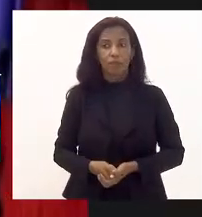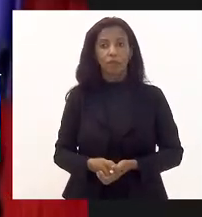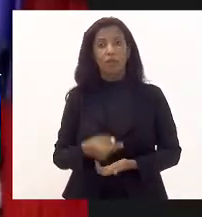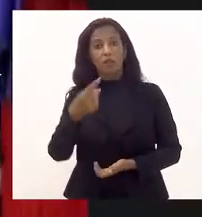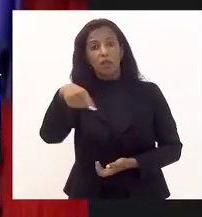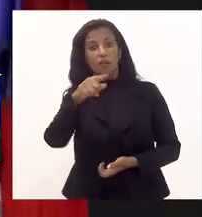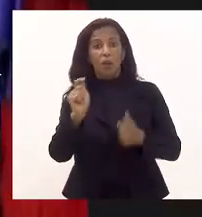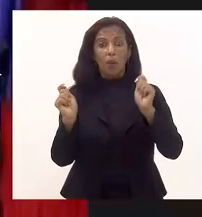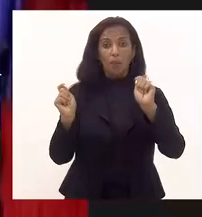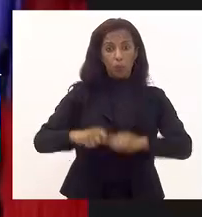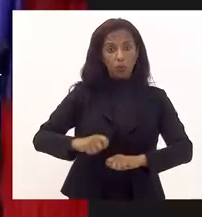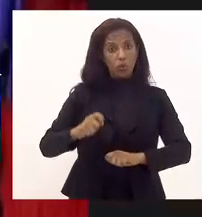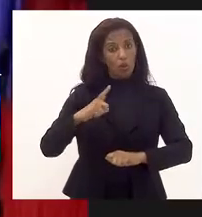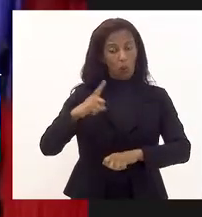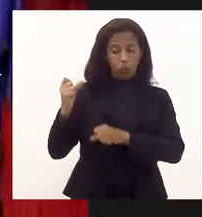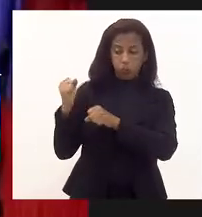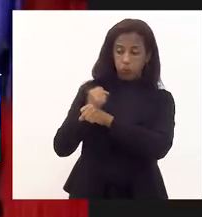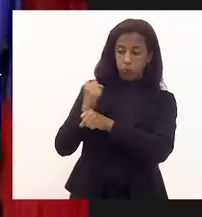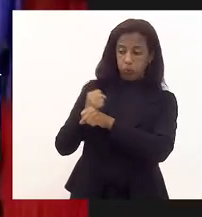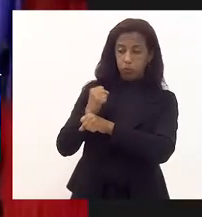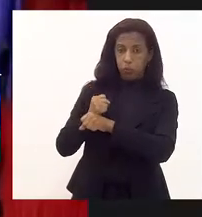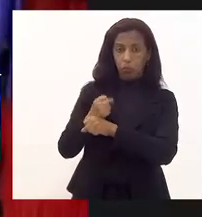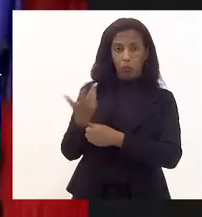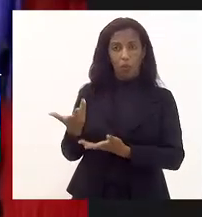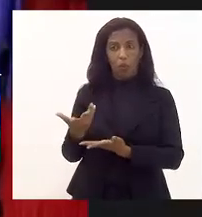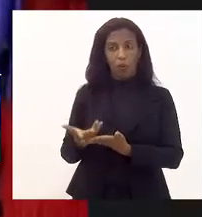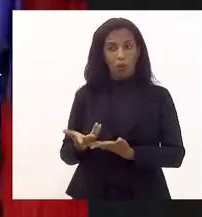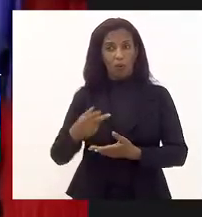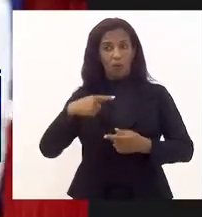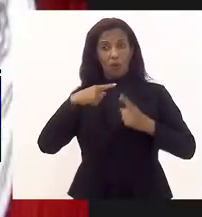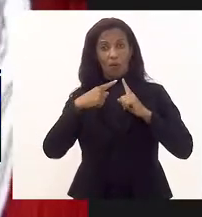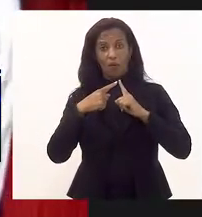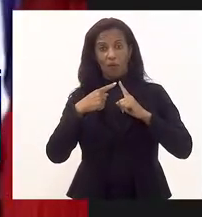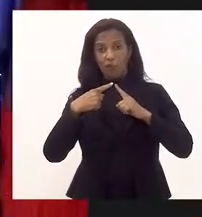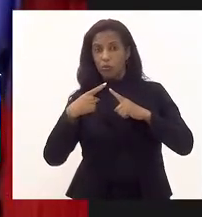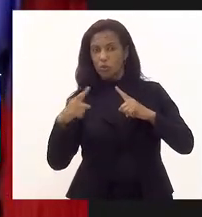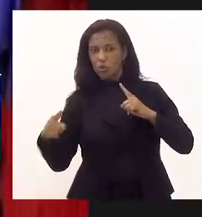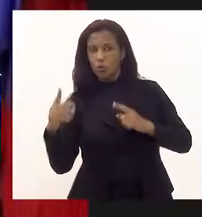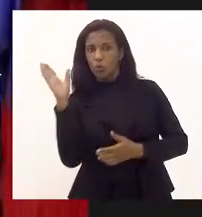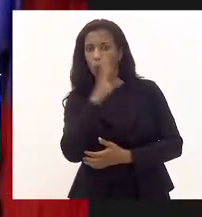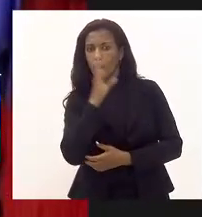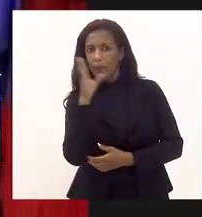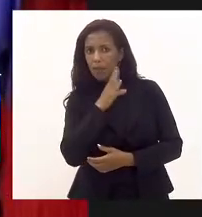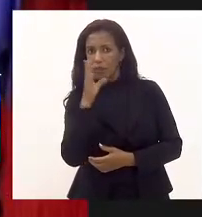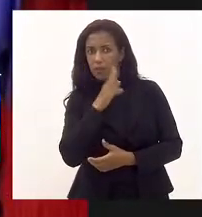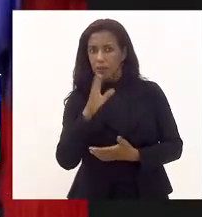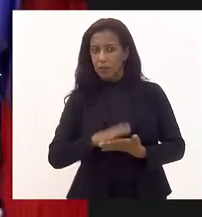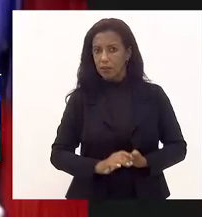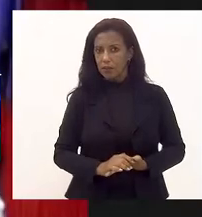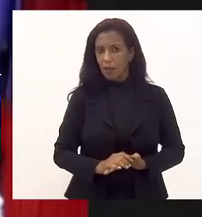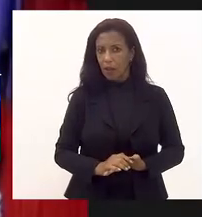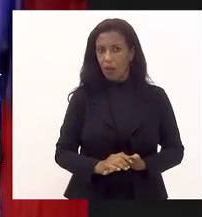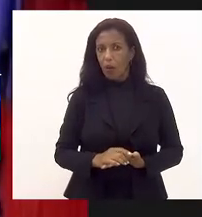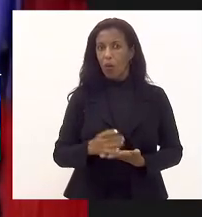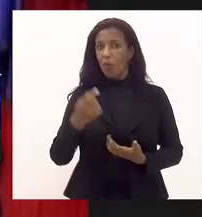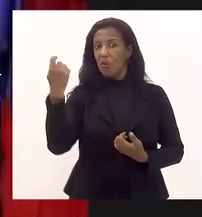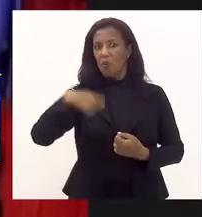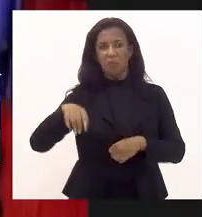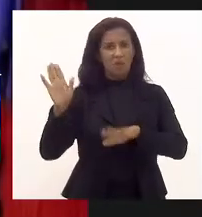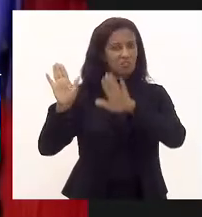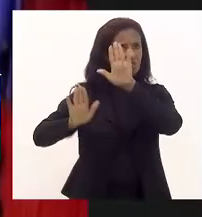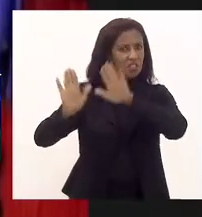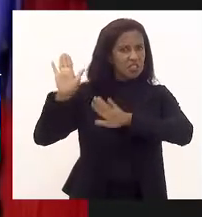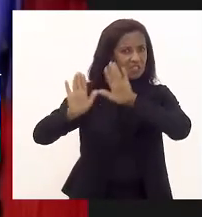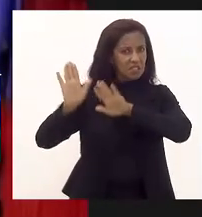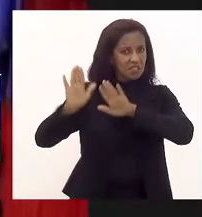vocês poderiam construir usando um discurso de caráter emergencial com dispensa de recitação de um novo